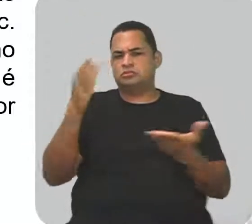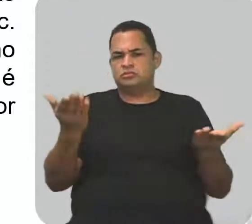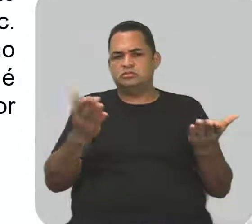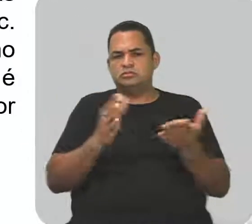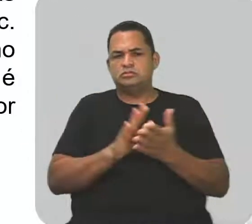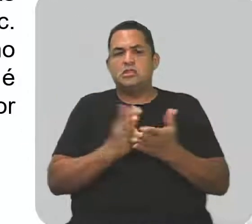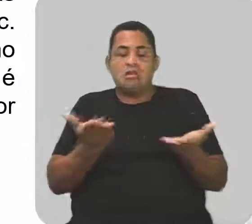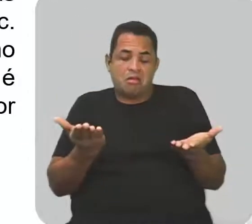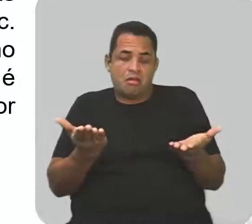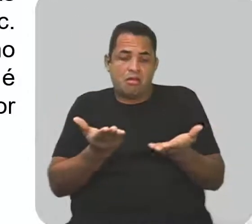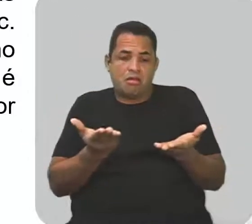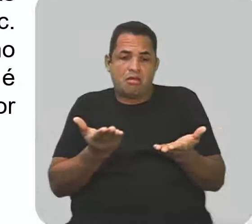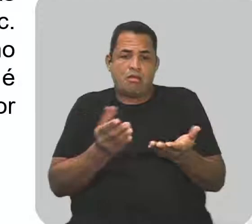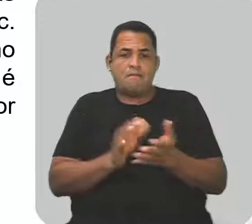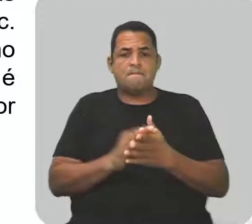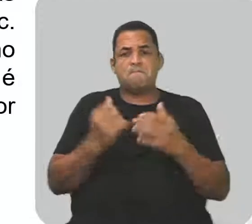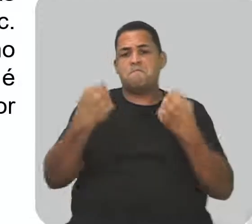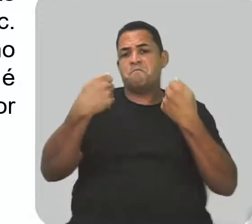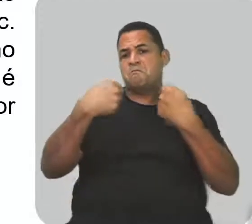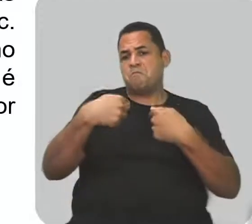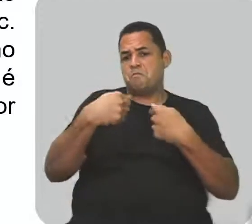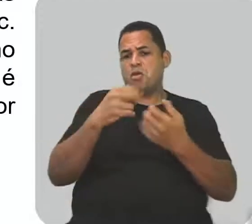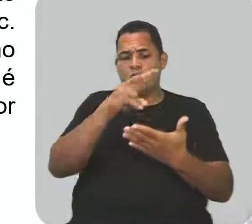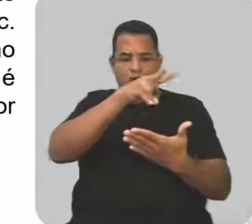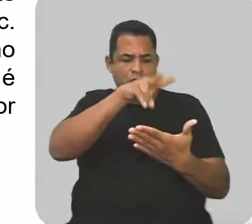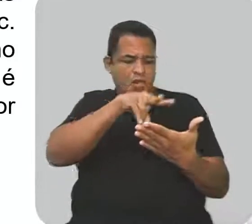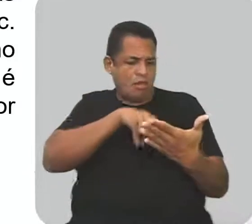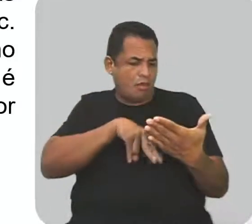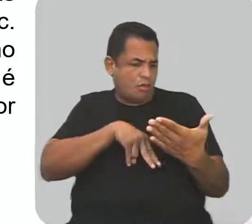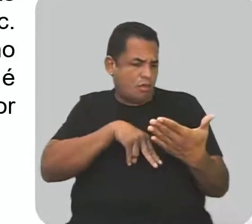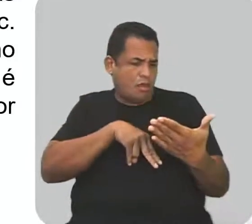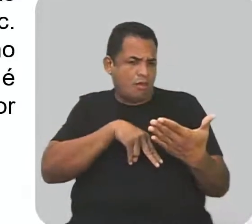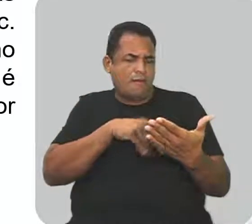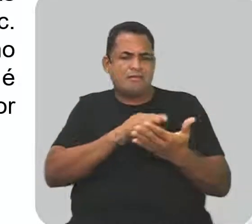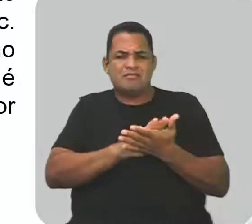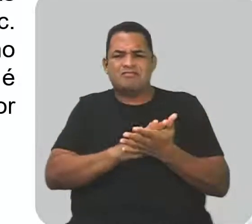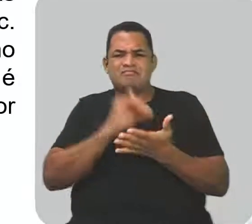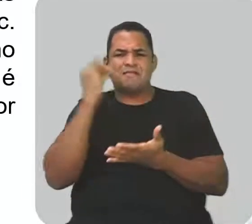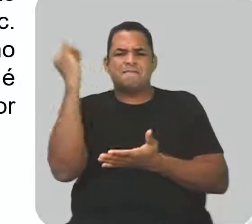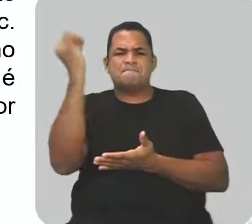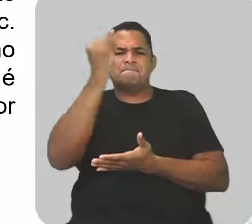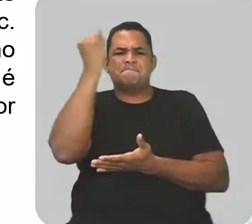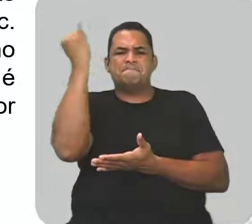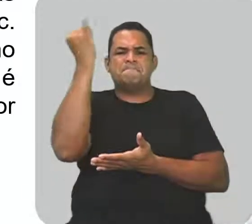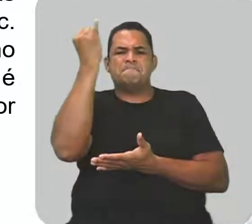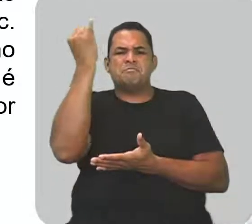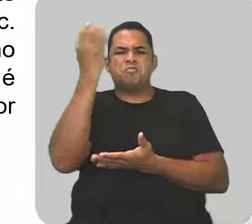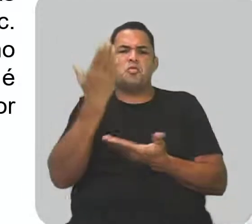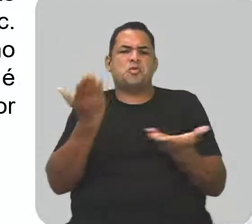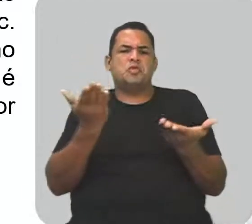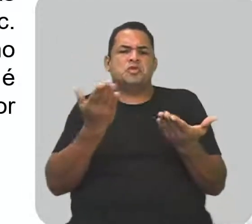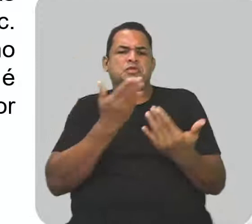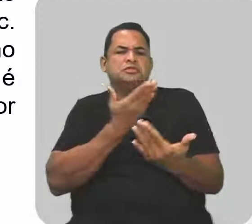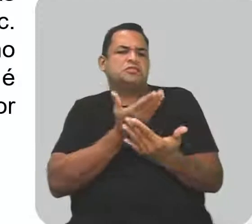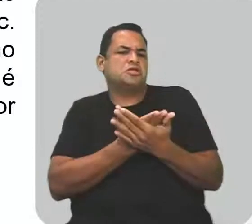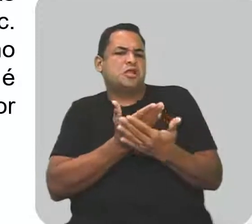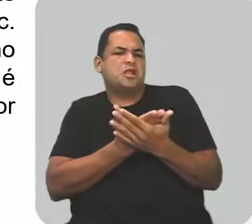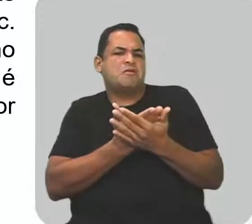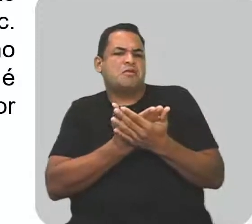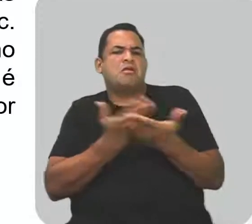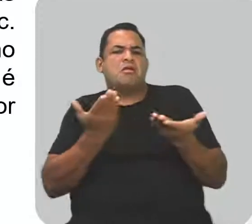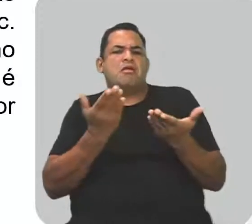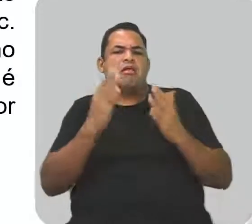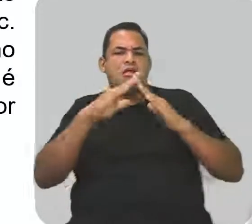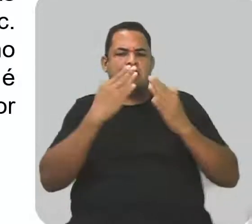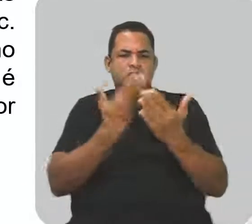Diante do fato, pode-se considerar a leitura como uma das mais importantes tarefas da escola. É importante